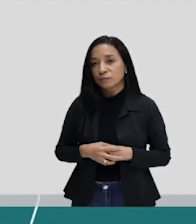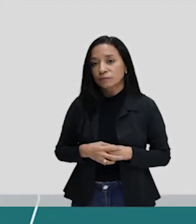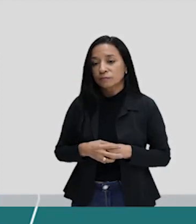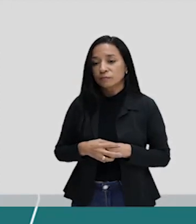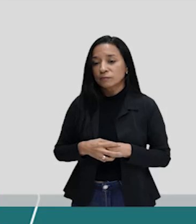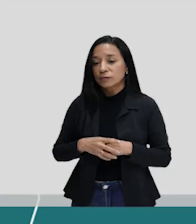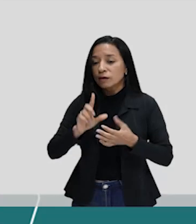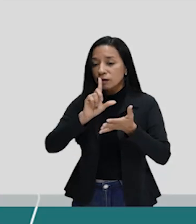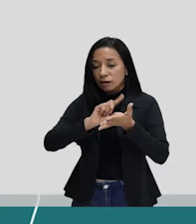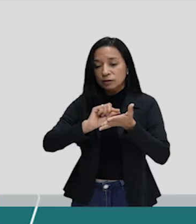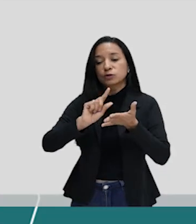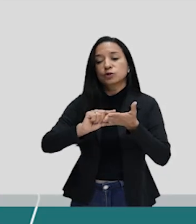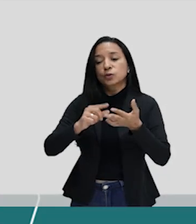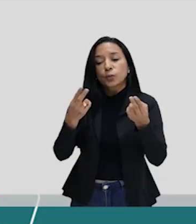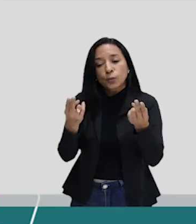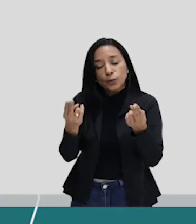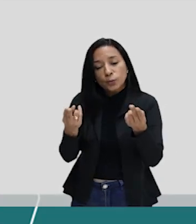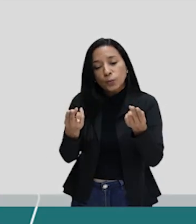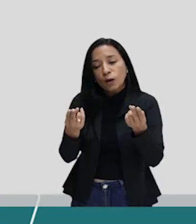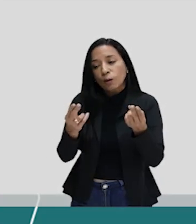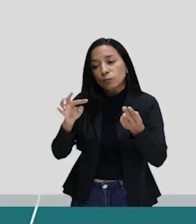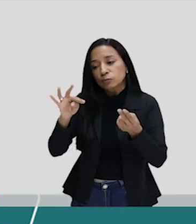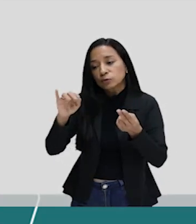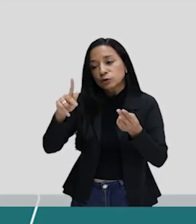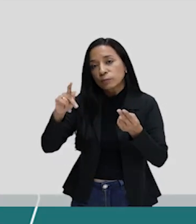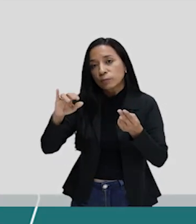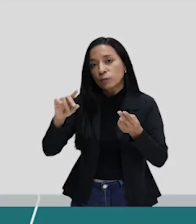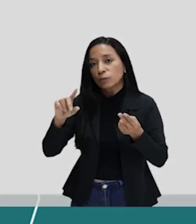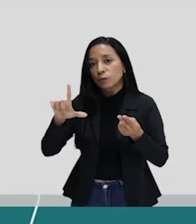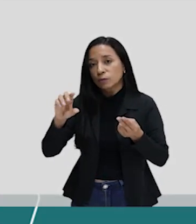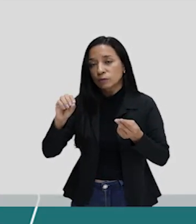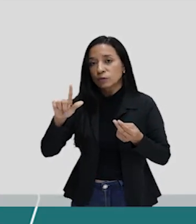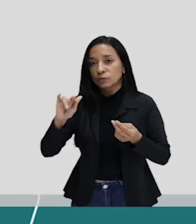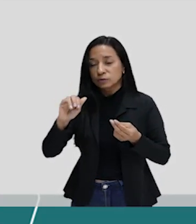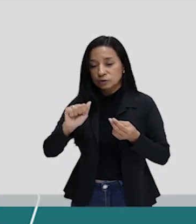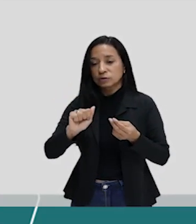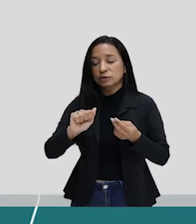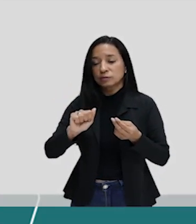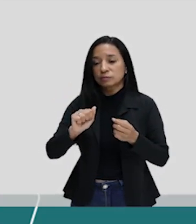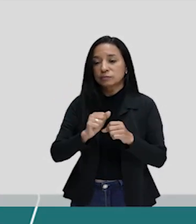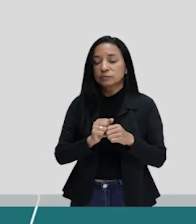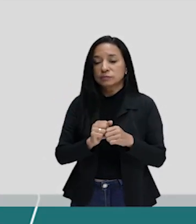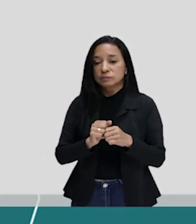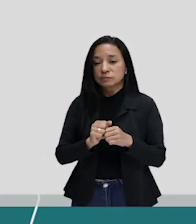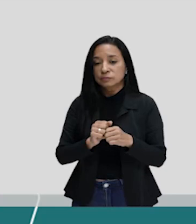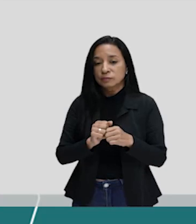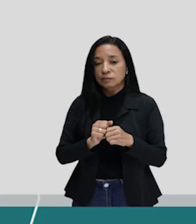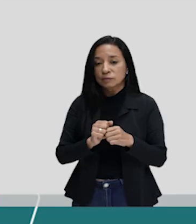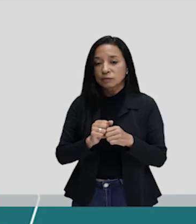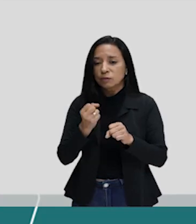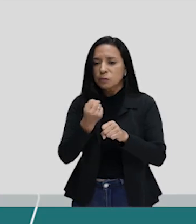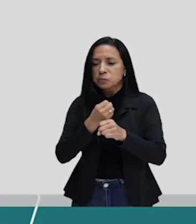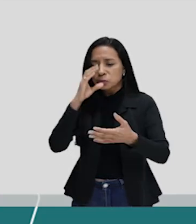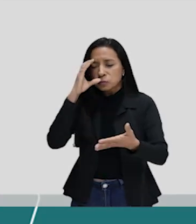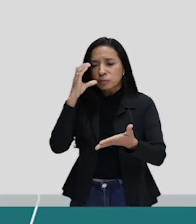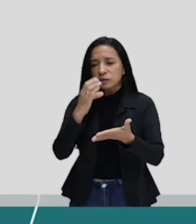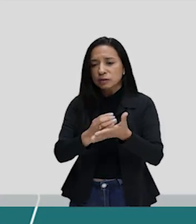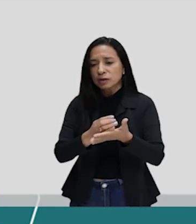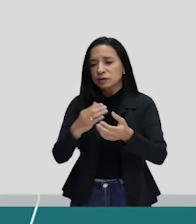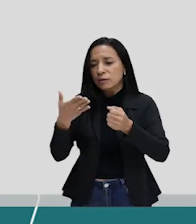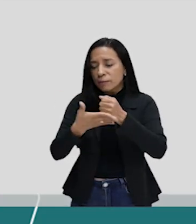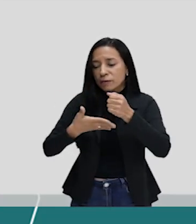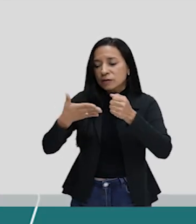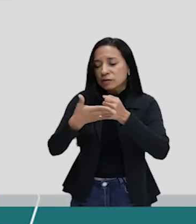é um, artigo é um. Ele está na mesma tipologia. Construção de uma tese sustentada por argumentos, tal qual a dissertação,